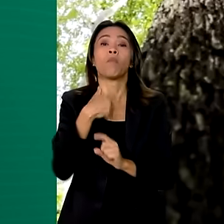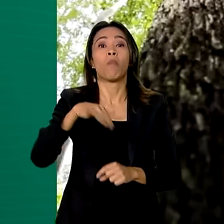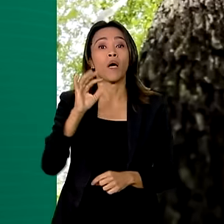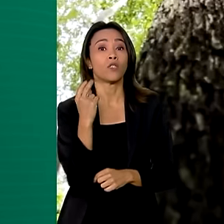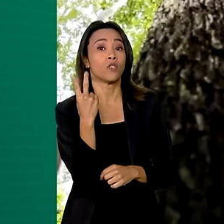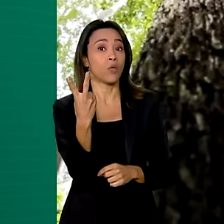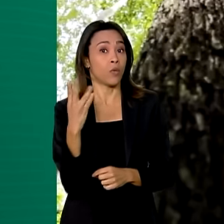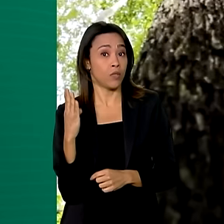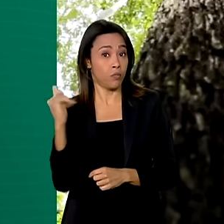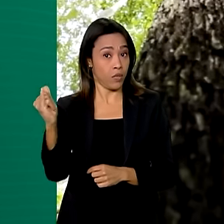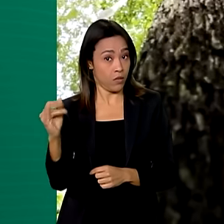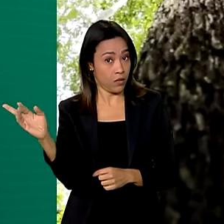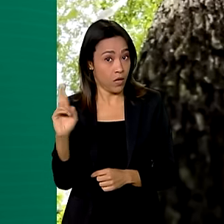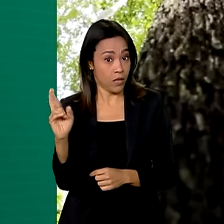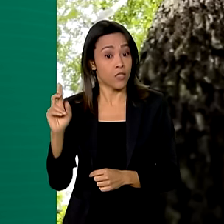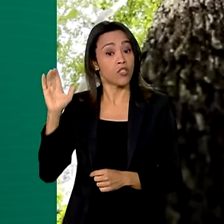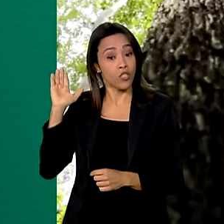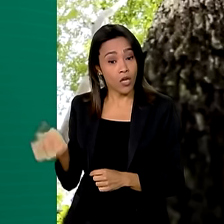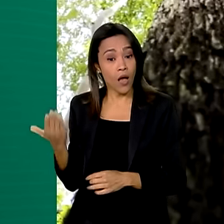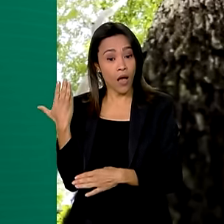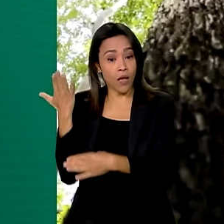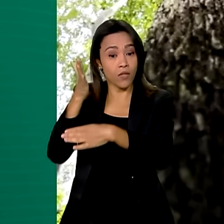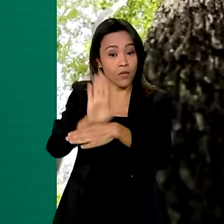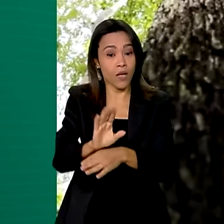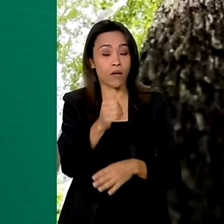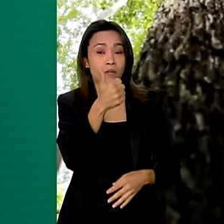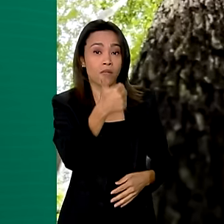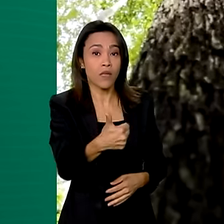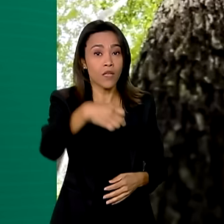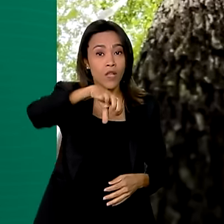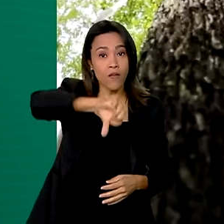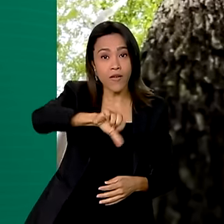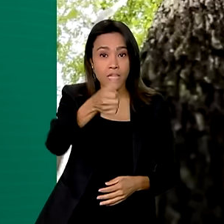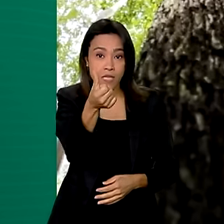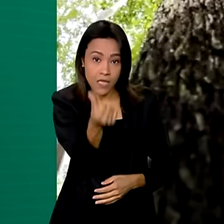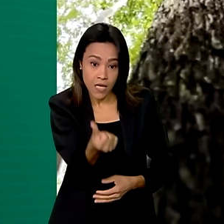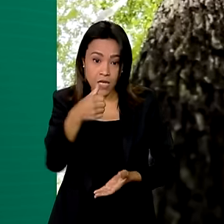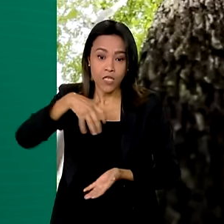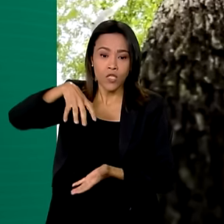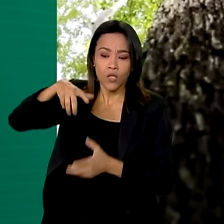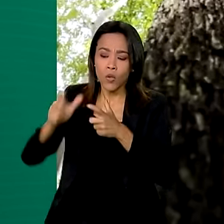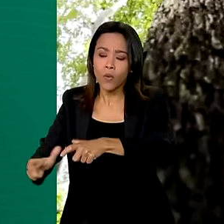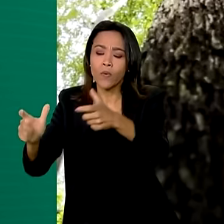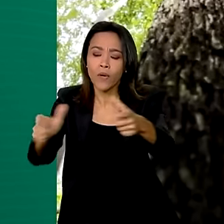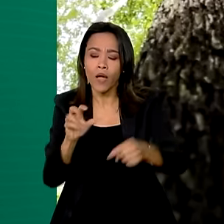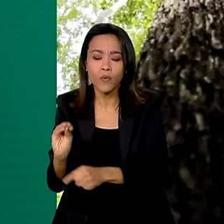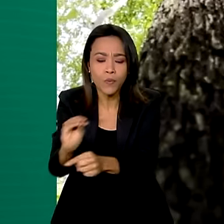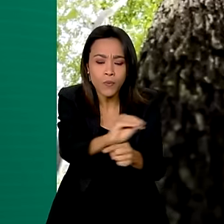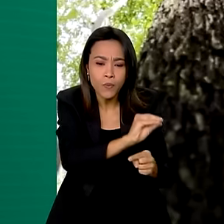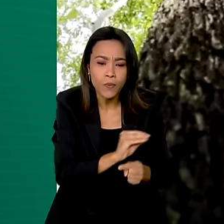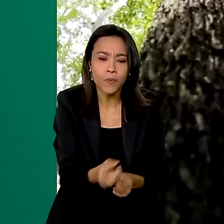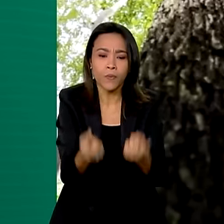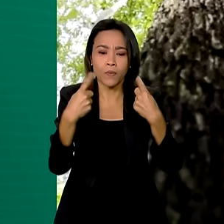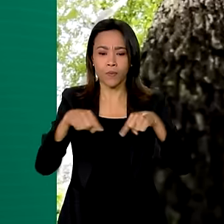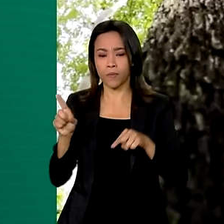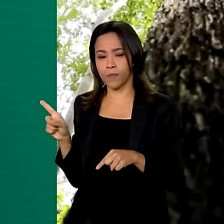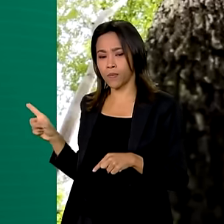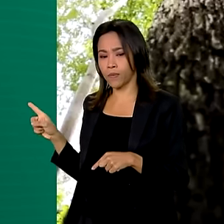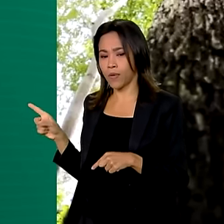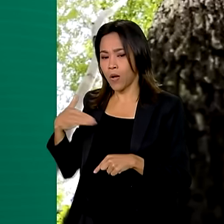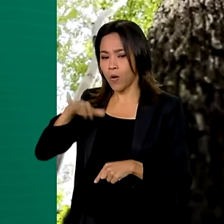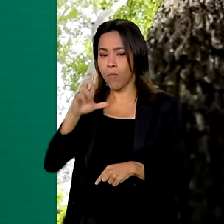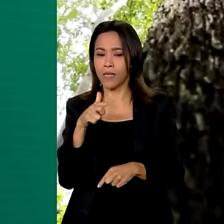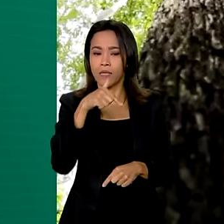As ações já beneficiaram 196 unidades de conservação, com mais de 74 milhões de hectares